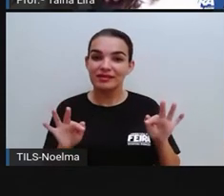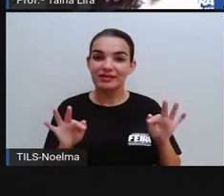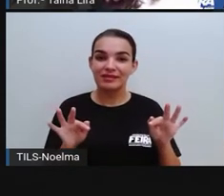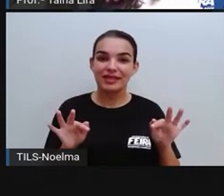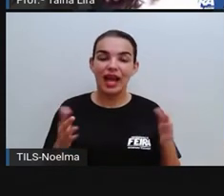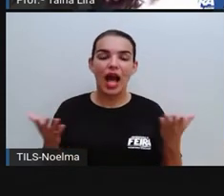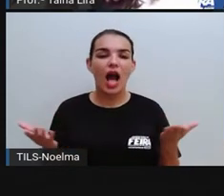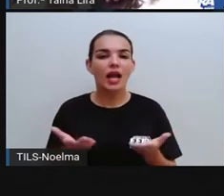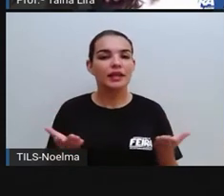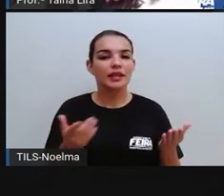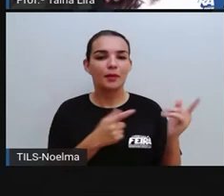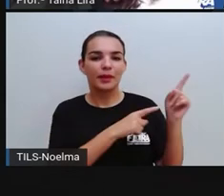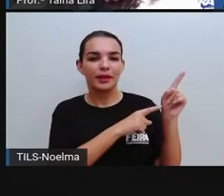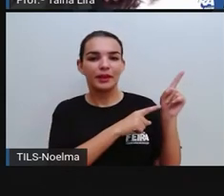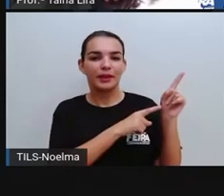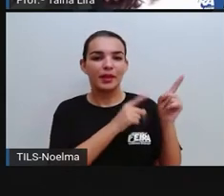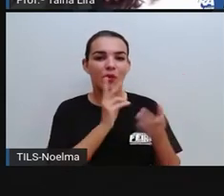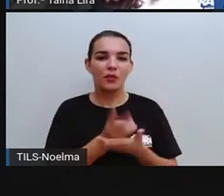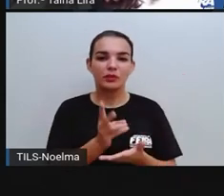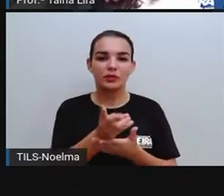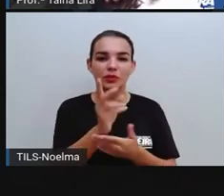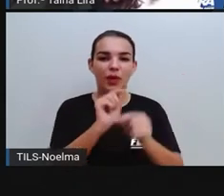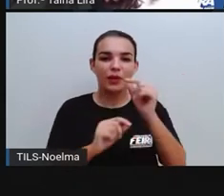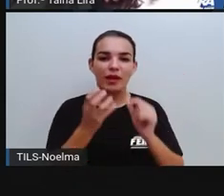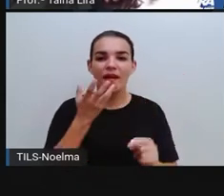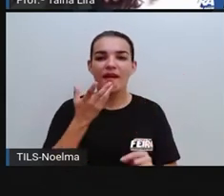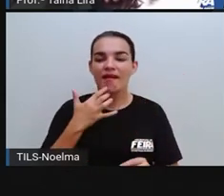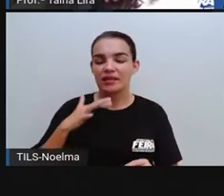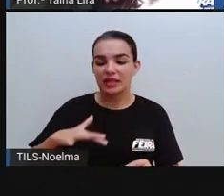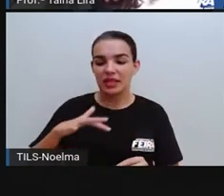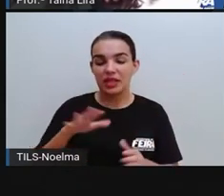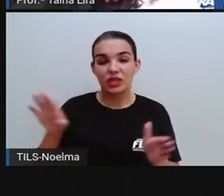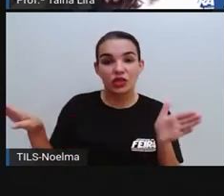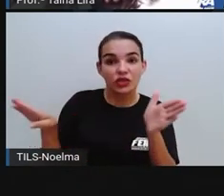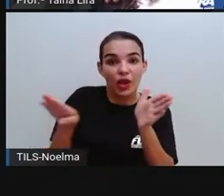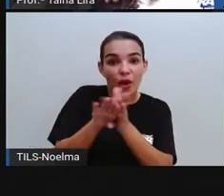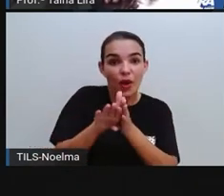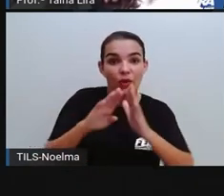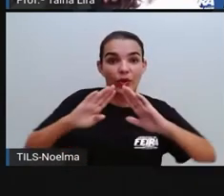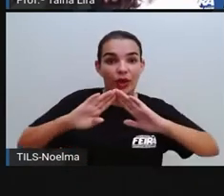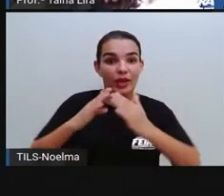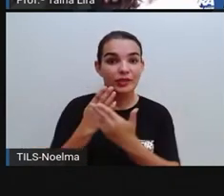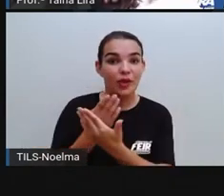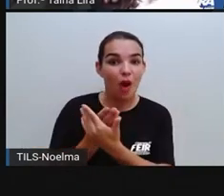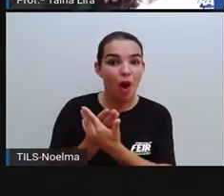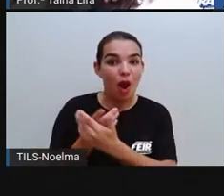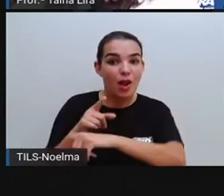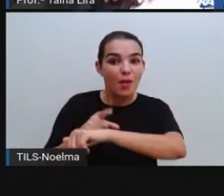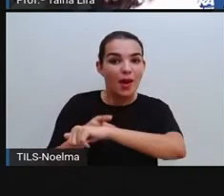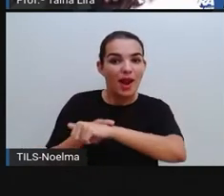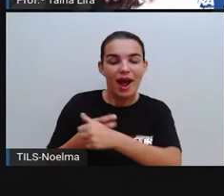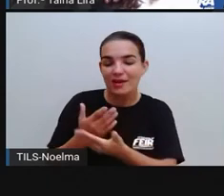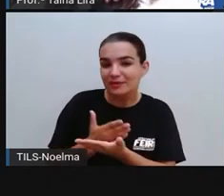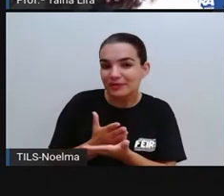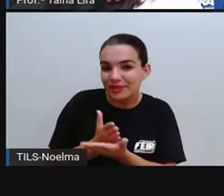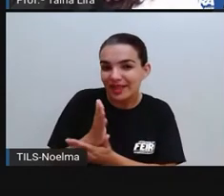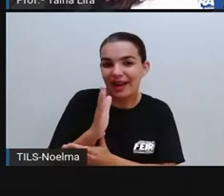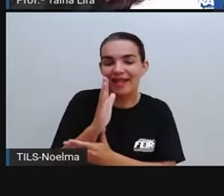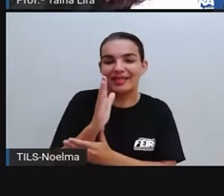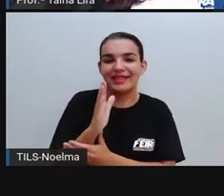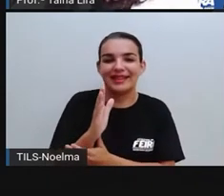E aqui, olha lá, as crianças chegando na escola, certo? Não